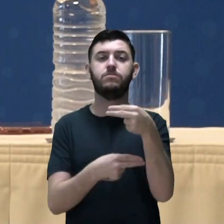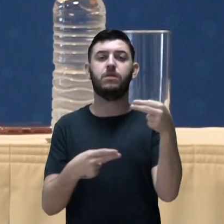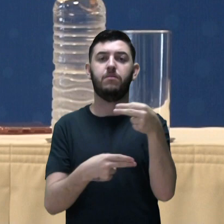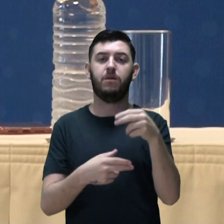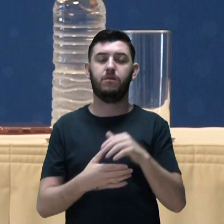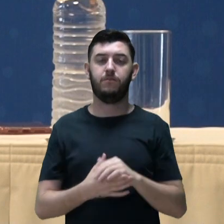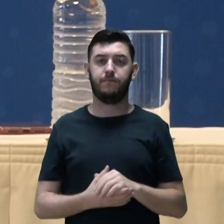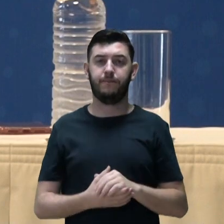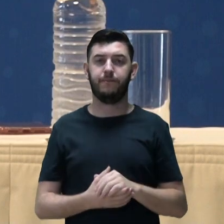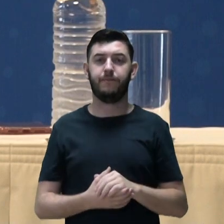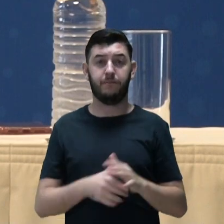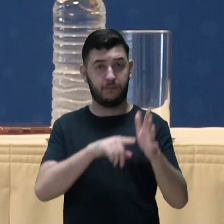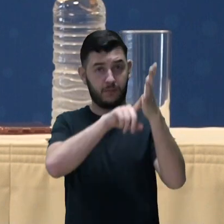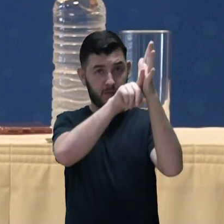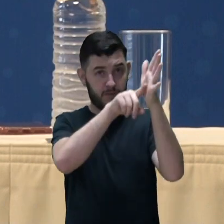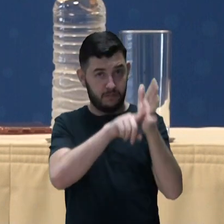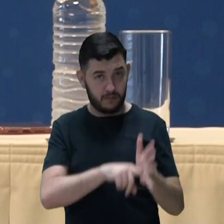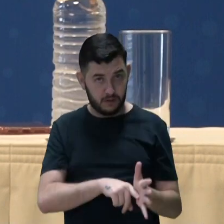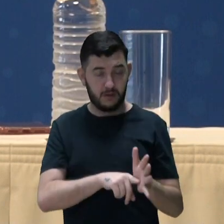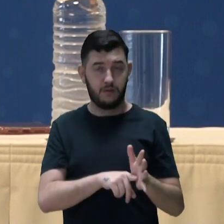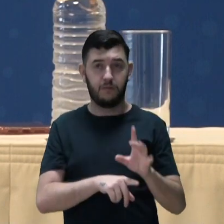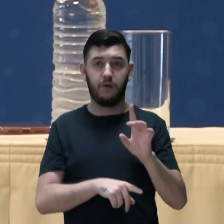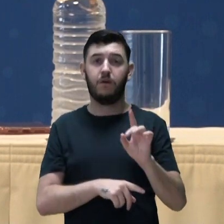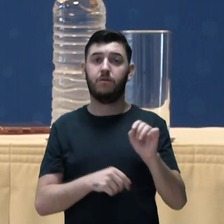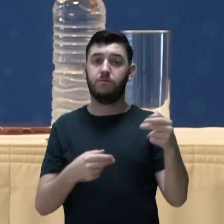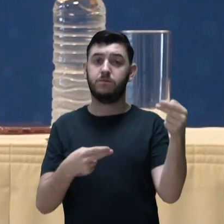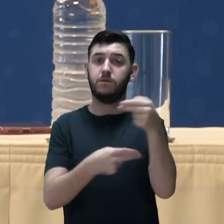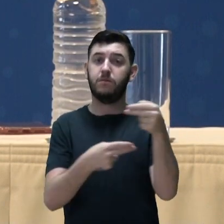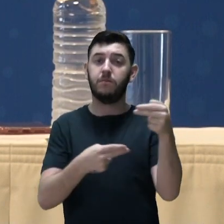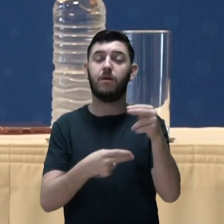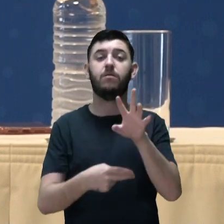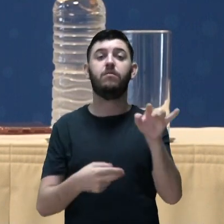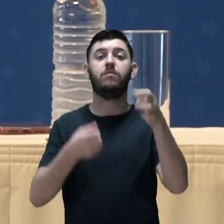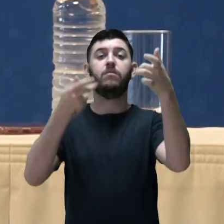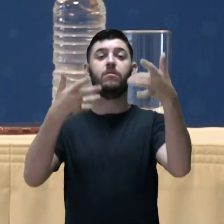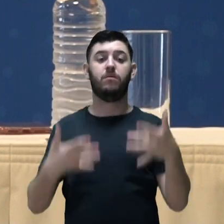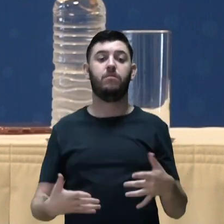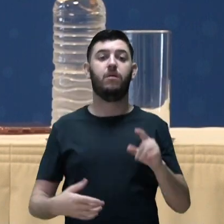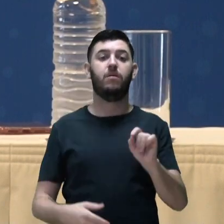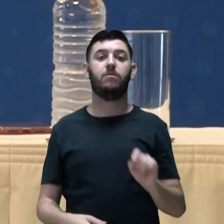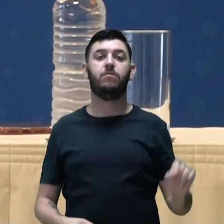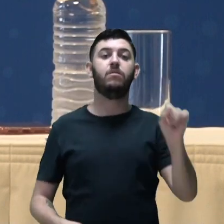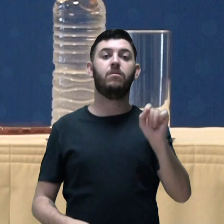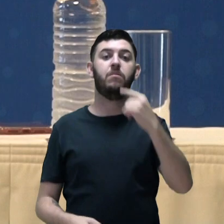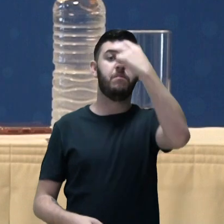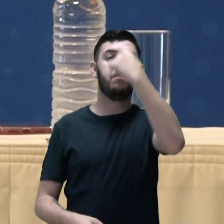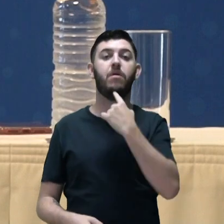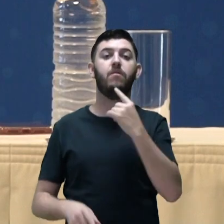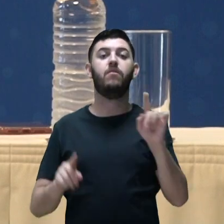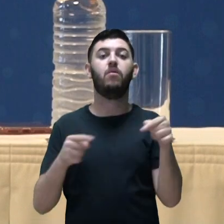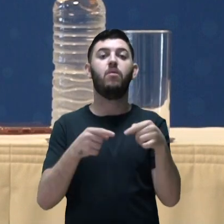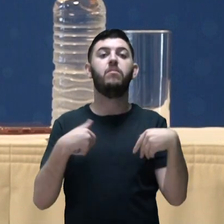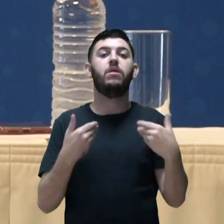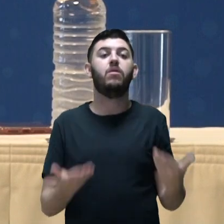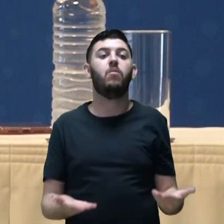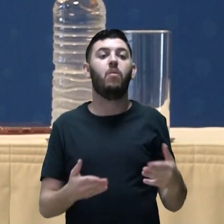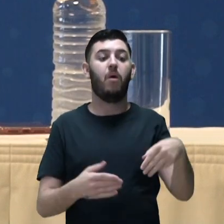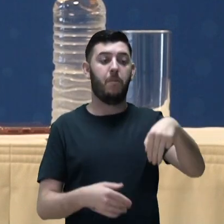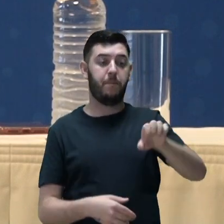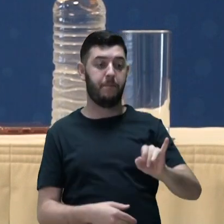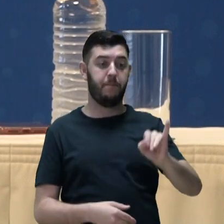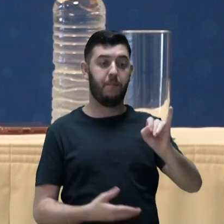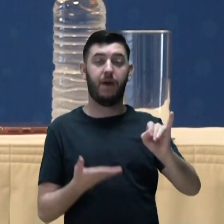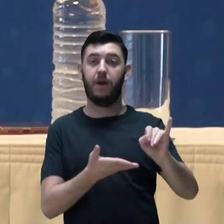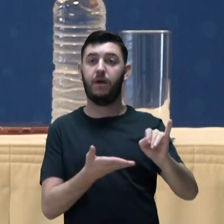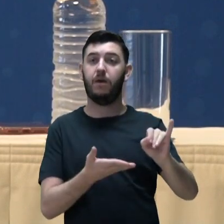SEBRAE, uma pesquisa feita pelo Data SEBRAE que fala sobre qual é o perfil do MEI hoje já